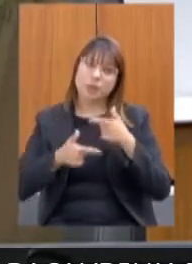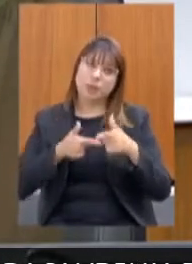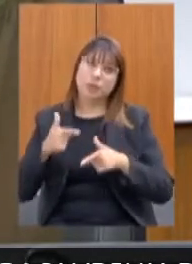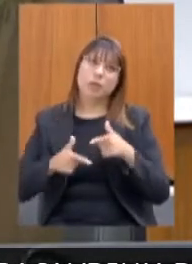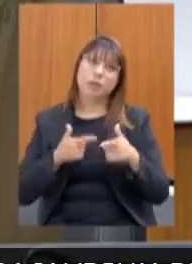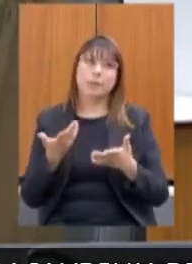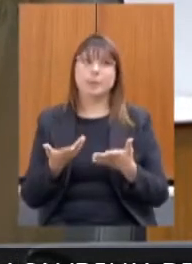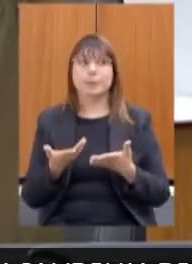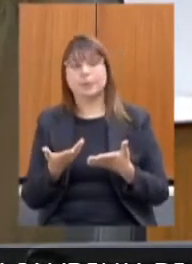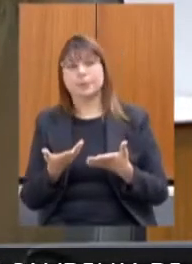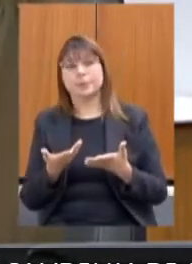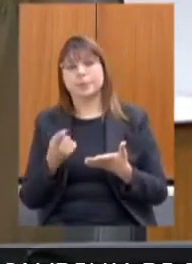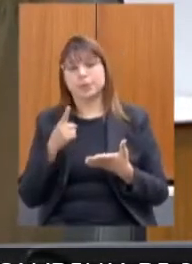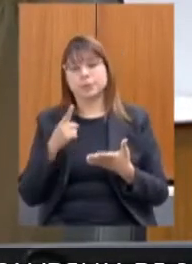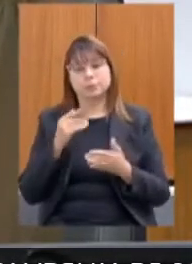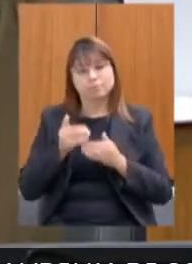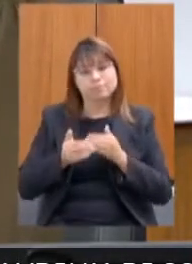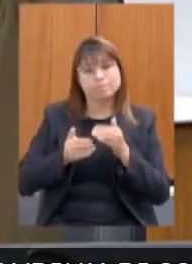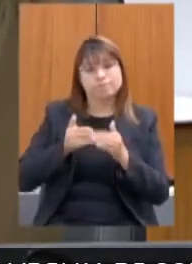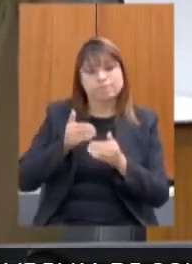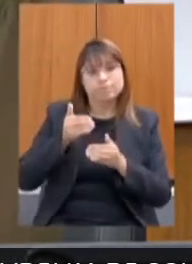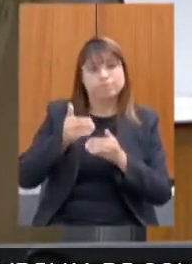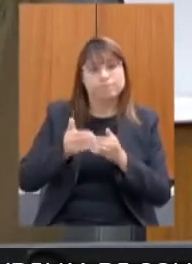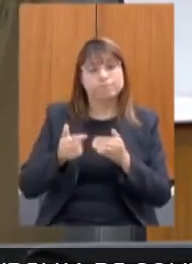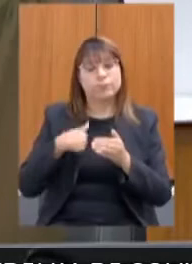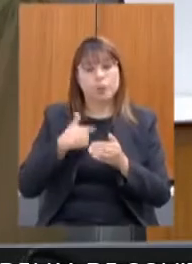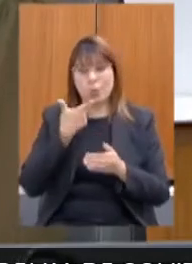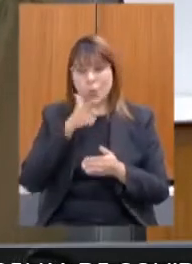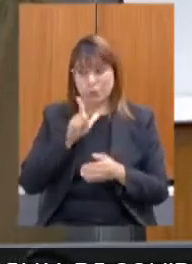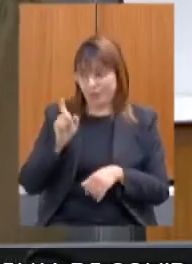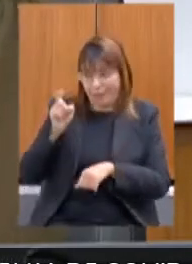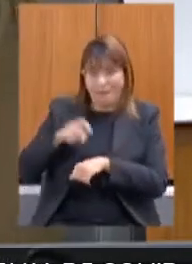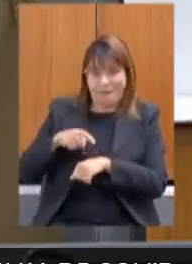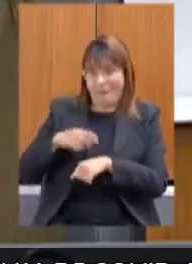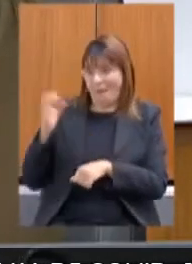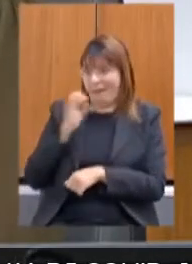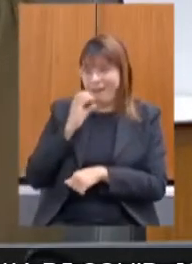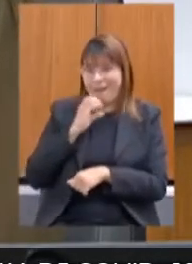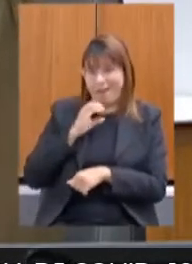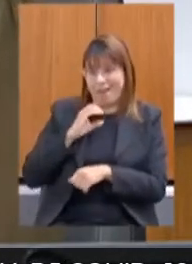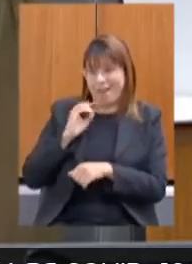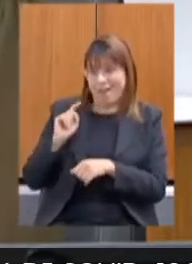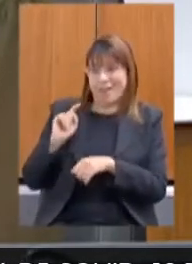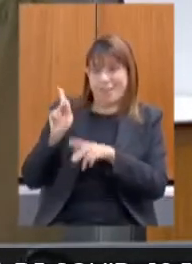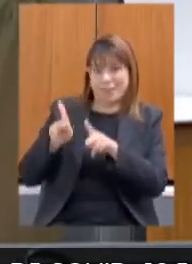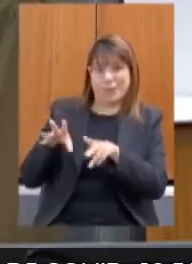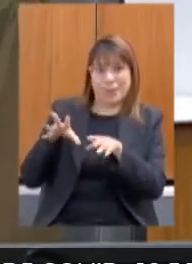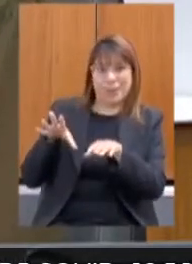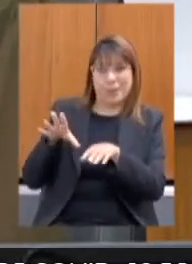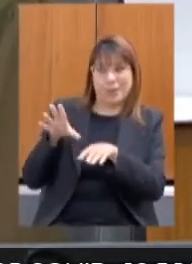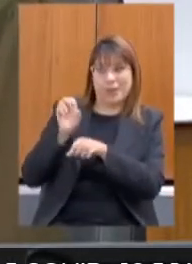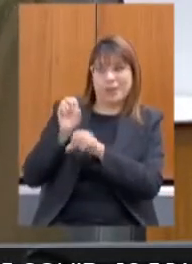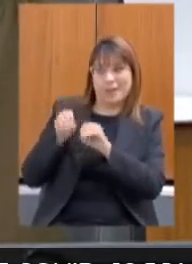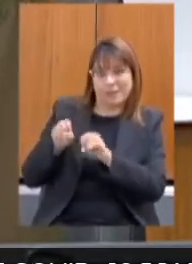que é um trabalho de construção, eu não consigo qualificar uma pessoa de uma hora para outra. Então, nós estamos investindo nisso para